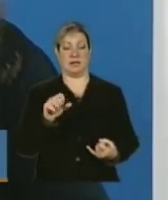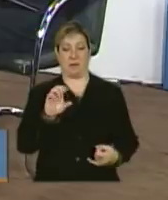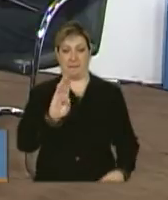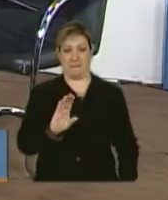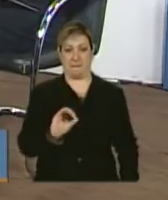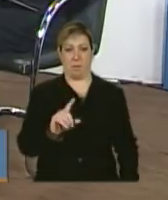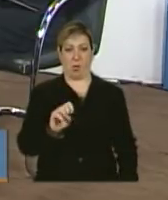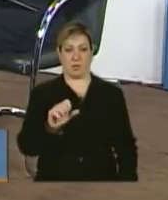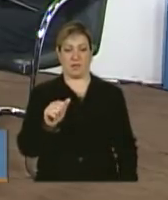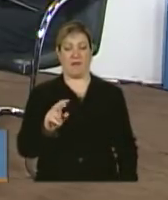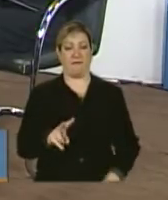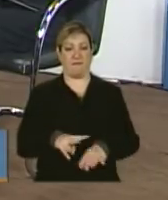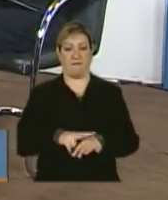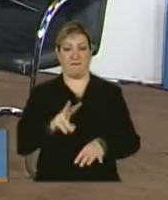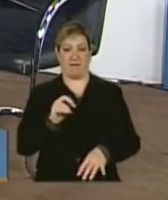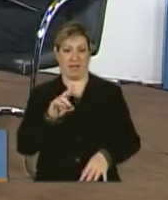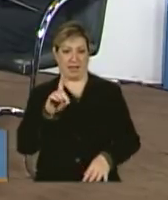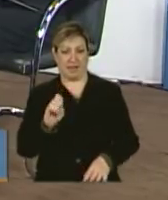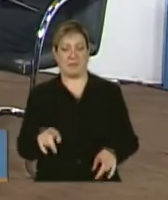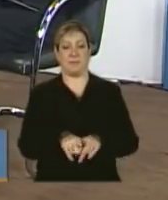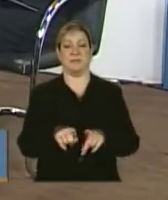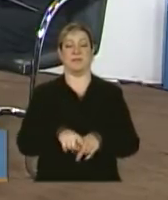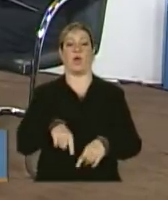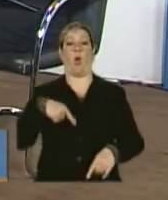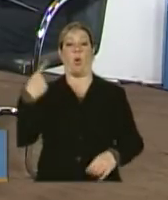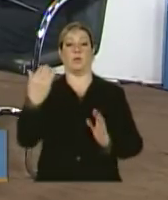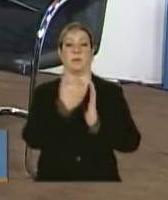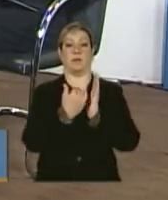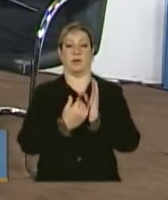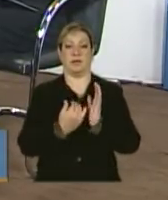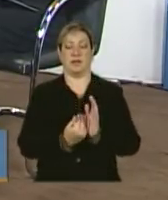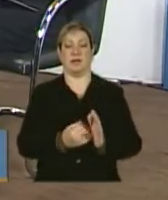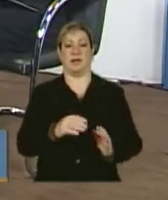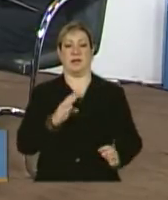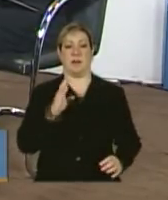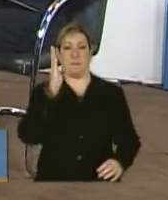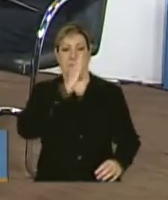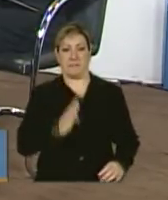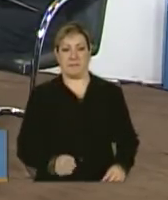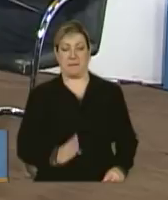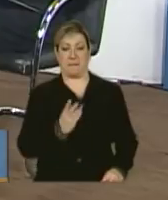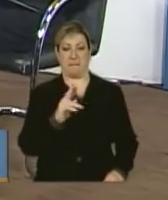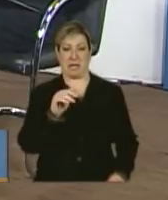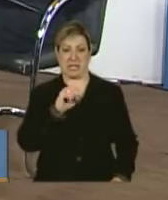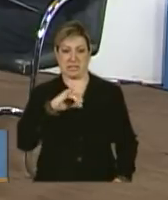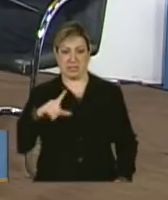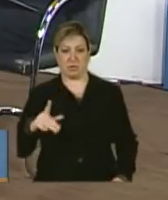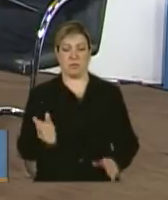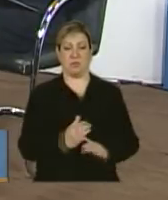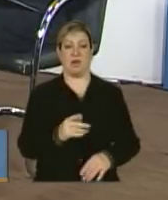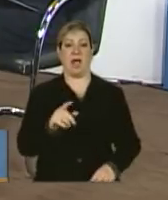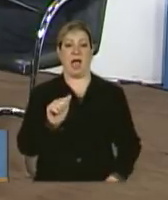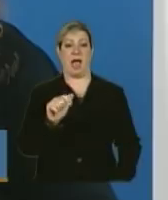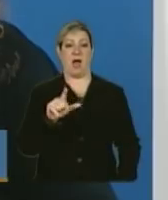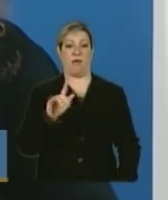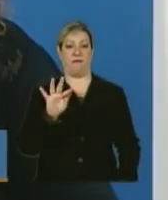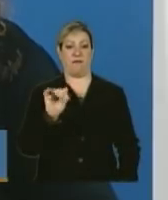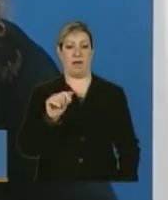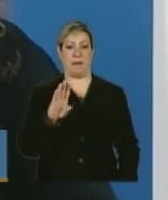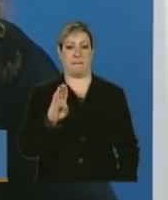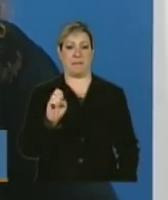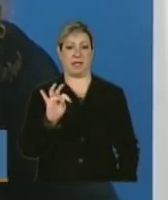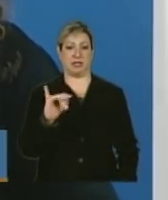Alfabetizado, que estamos, enfim, consolidando agora. A ideia é que os coordenadores de turma do Brasil Alfabetizado,